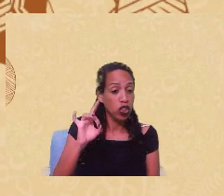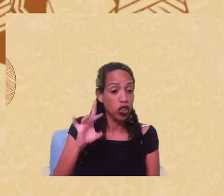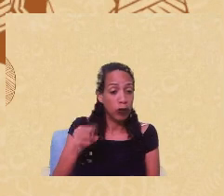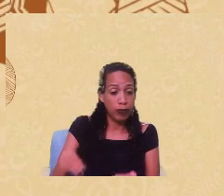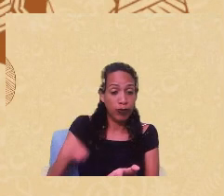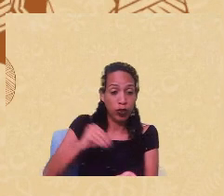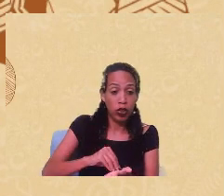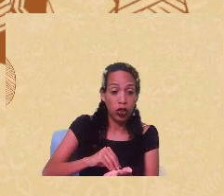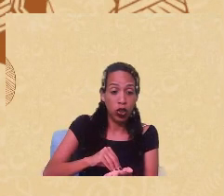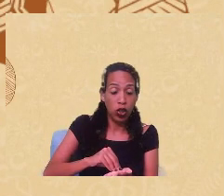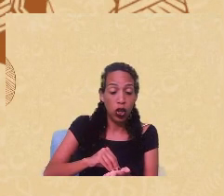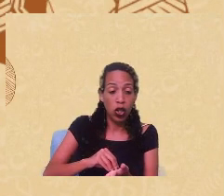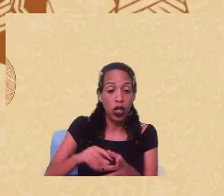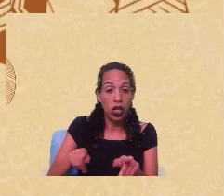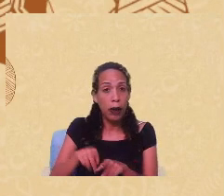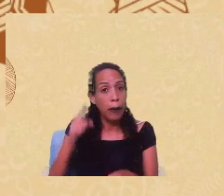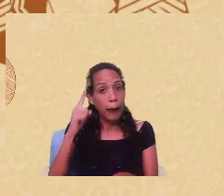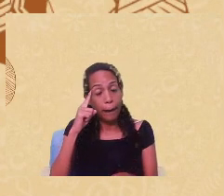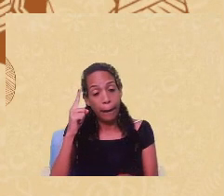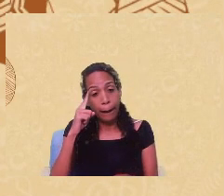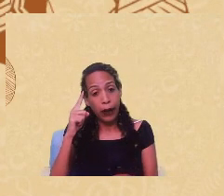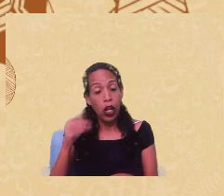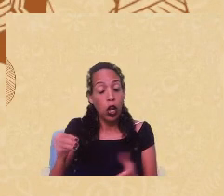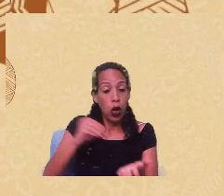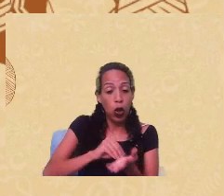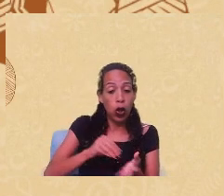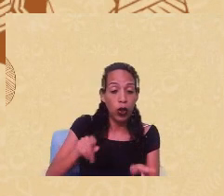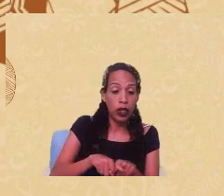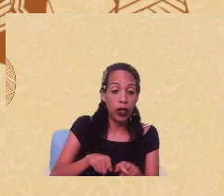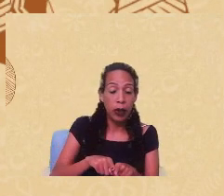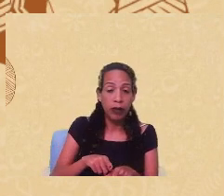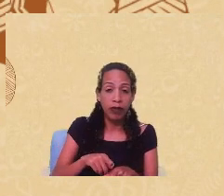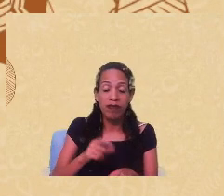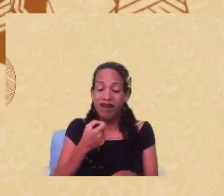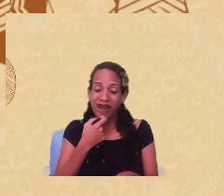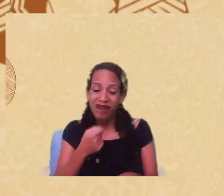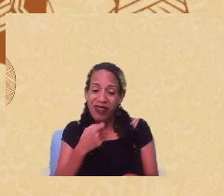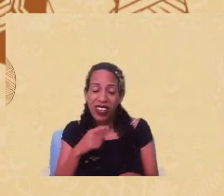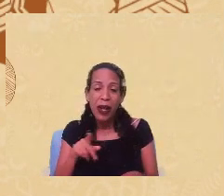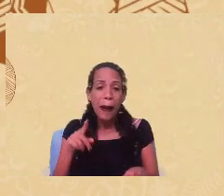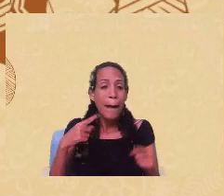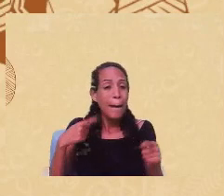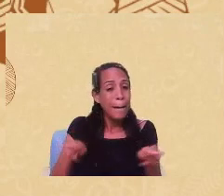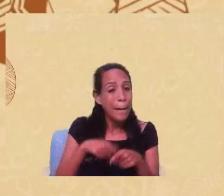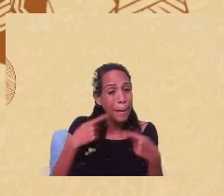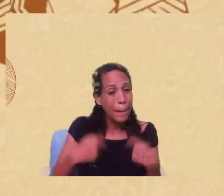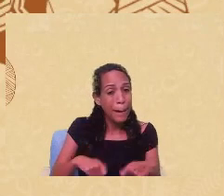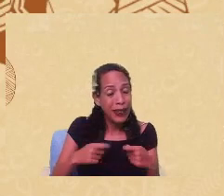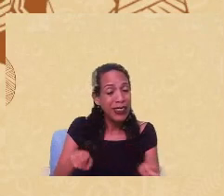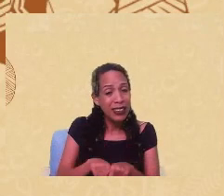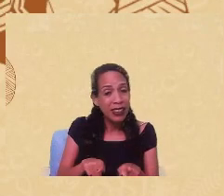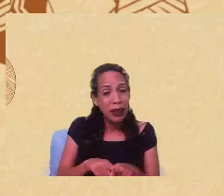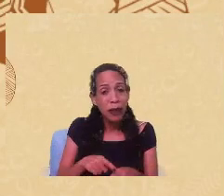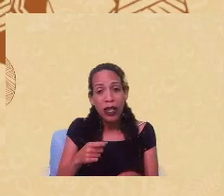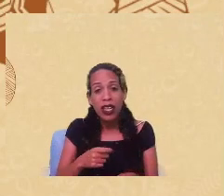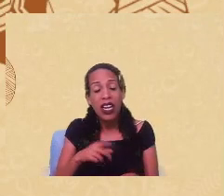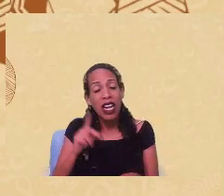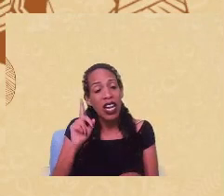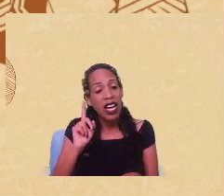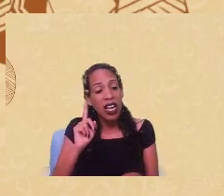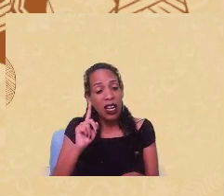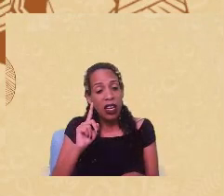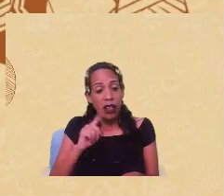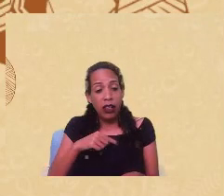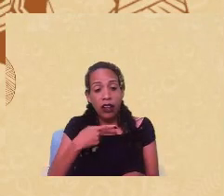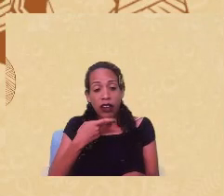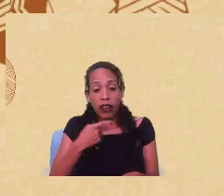essas reflexões, incorpore essas críticas. É preciso que a gente reconheça a autoria desses sujeitos. Que a gente